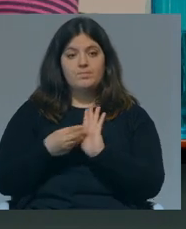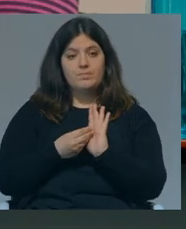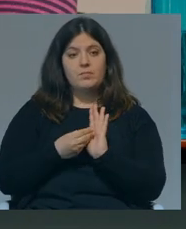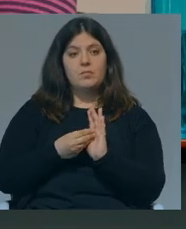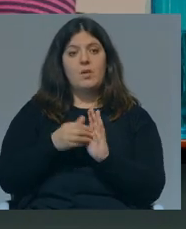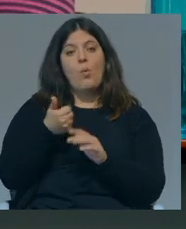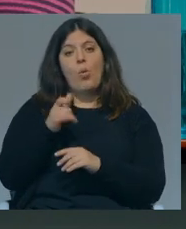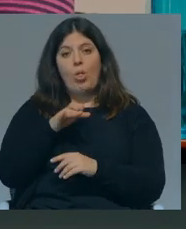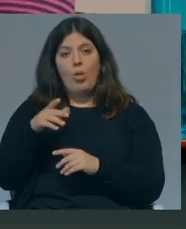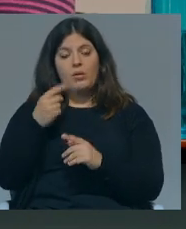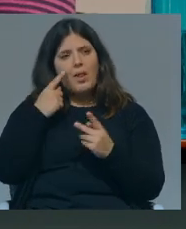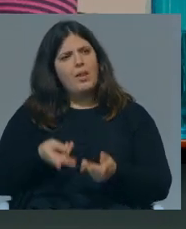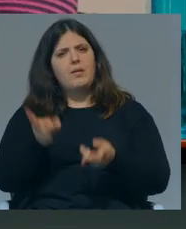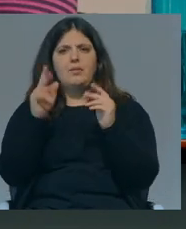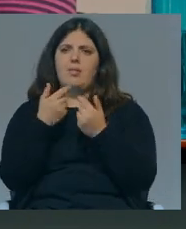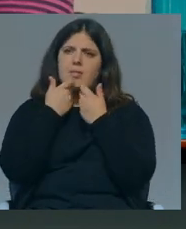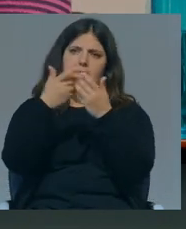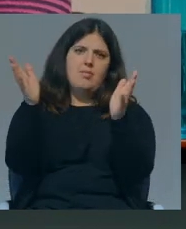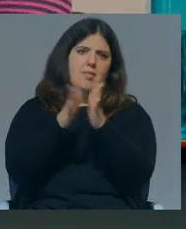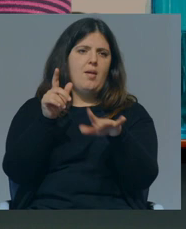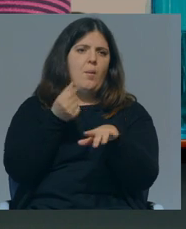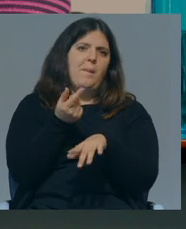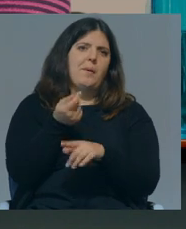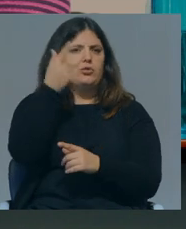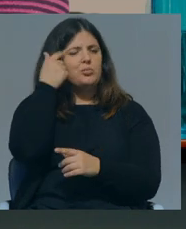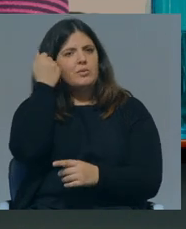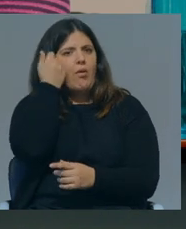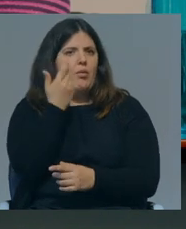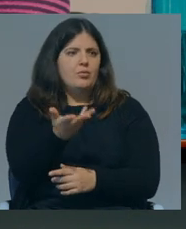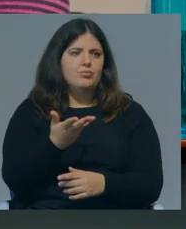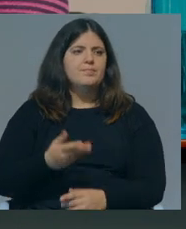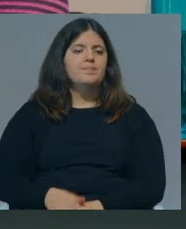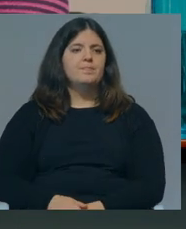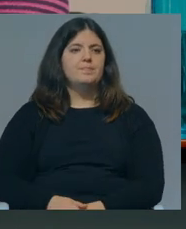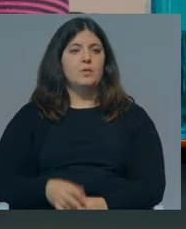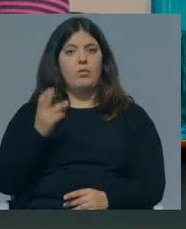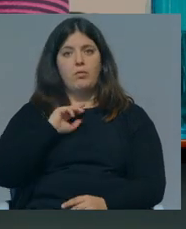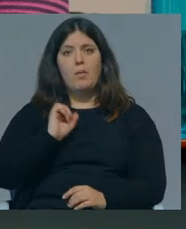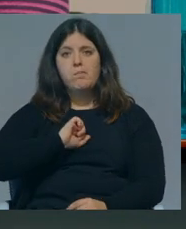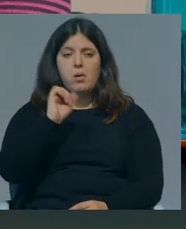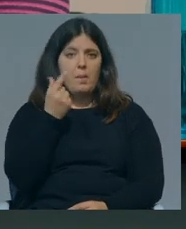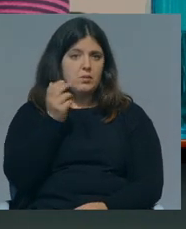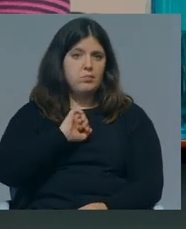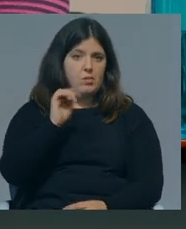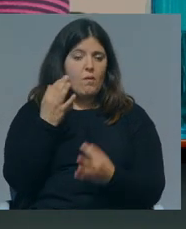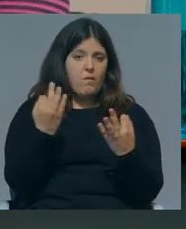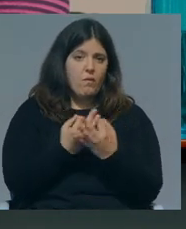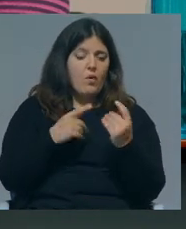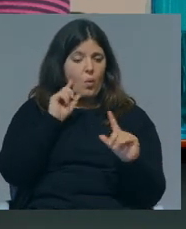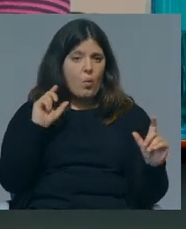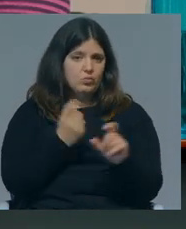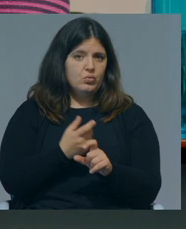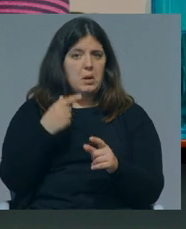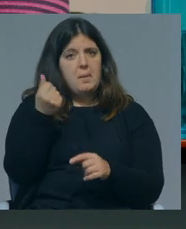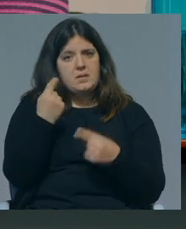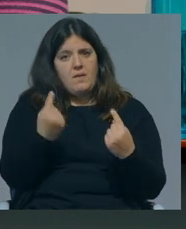Bolonha, se entendeu liberalizar completamente. e portanto, aí provavelmente, e devia haver provavelmente aí algum controle de preços.